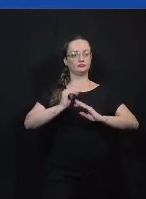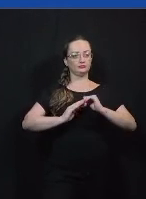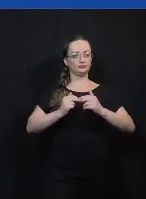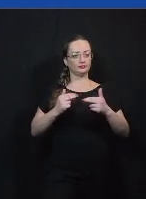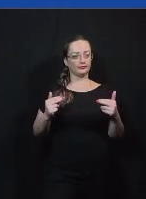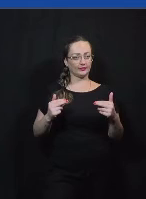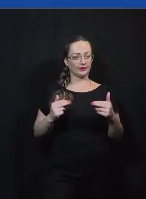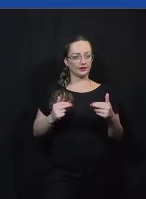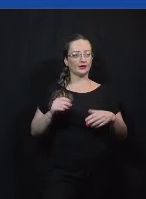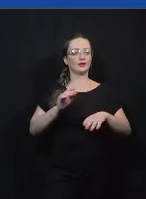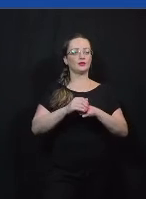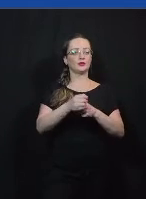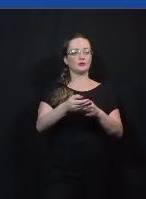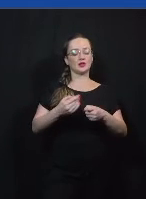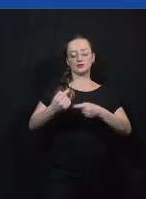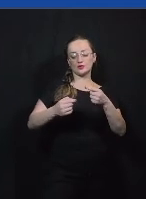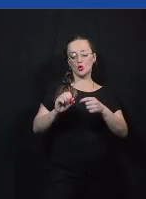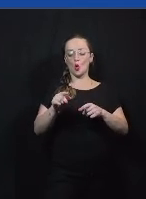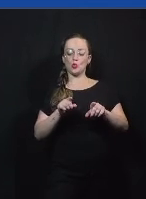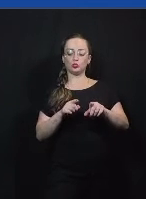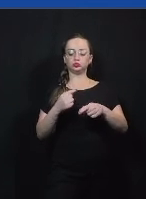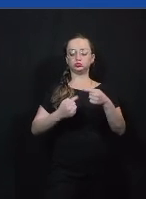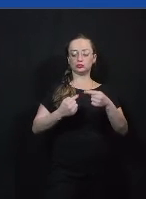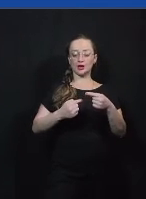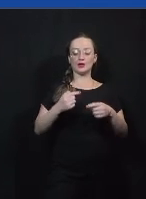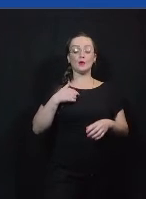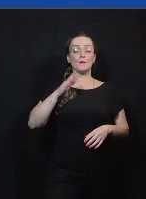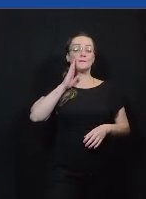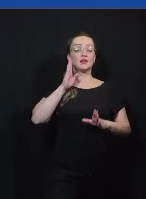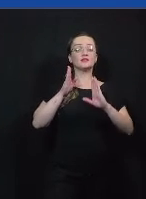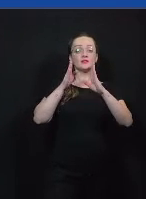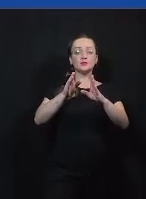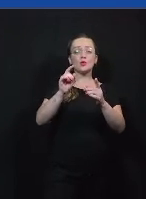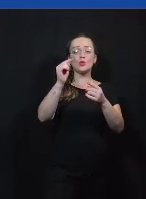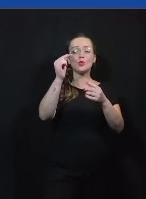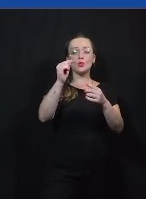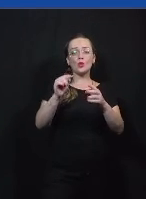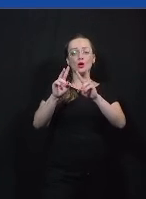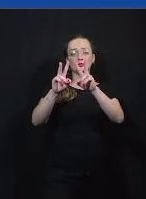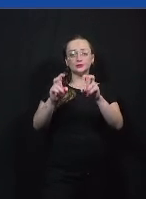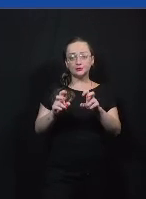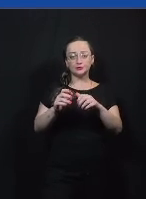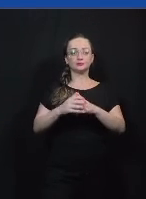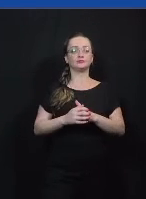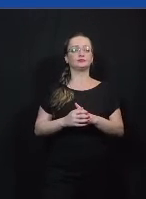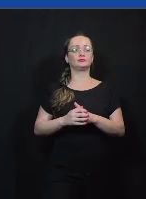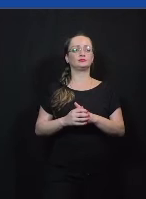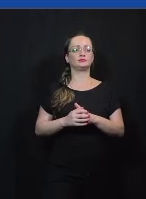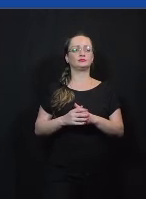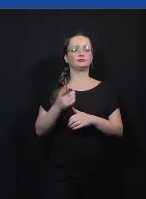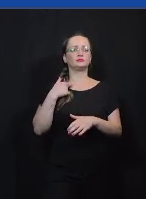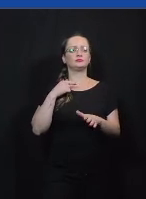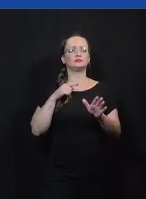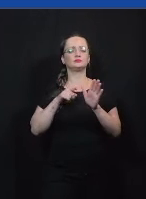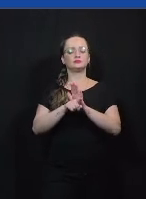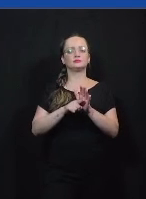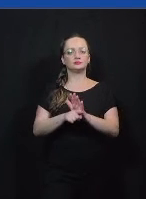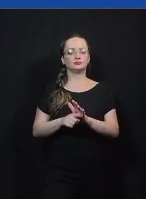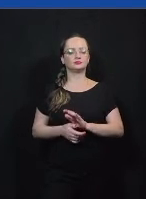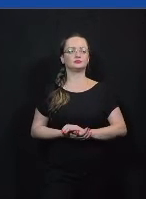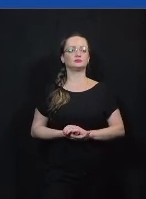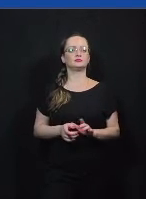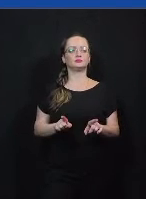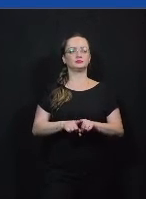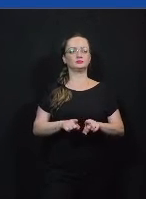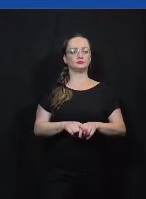democracia ou debate a moção específica qual é a questão que vai ser questionada ou definida então